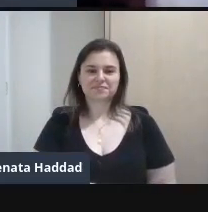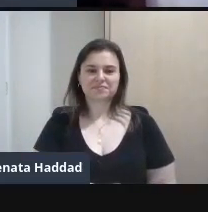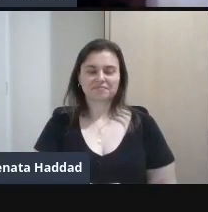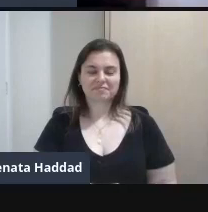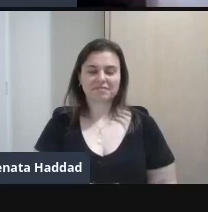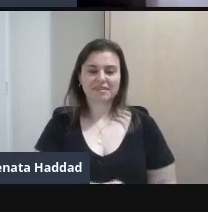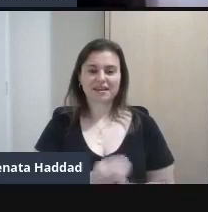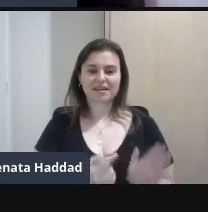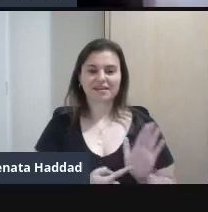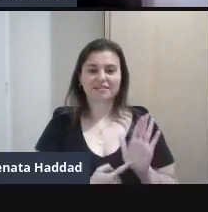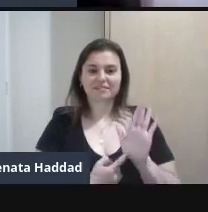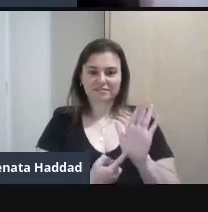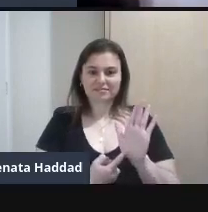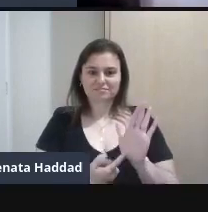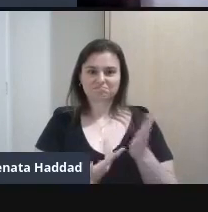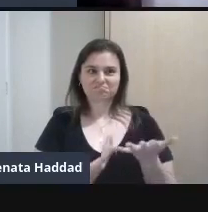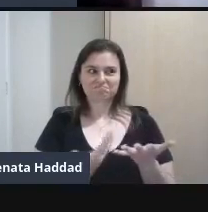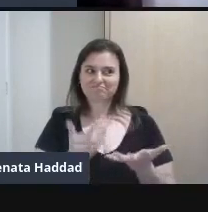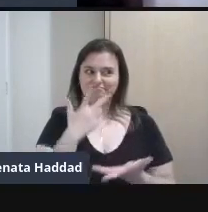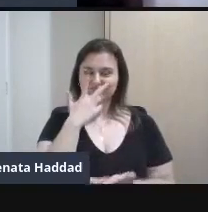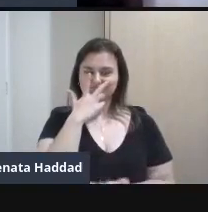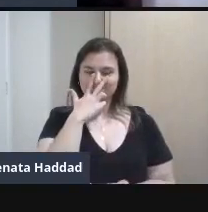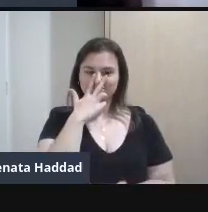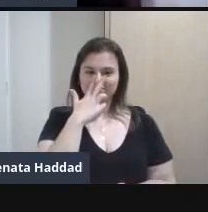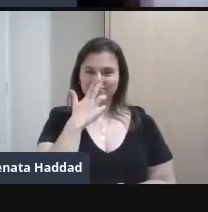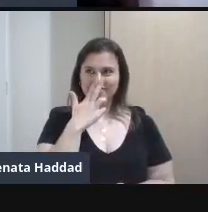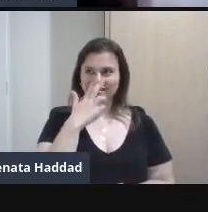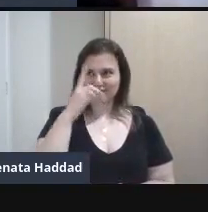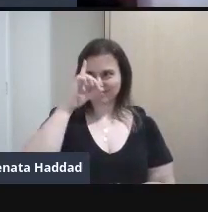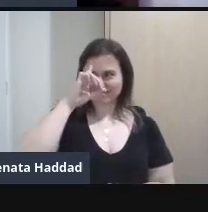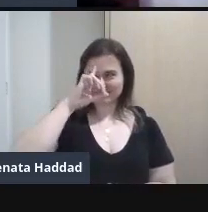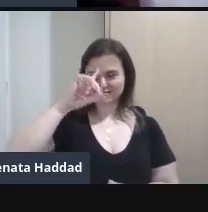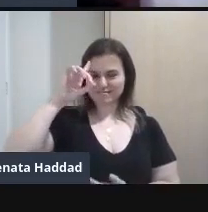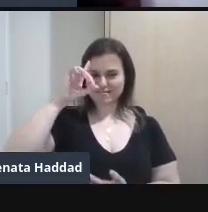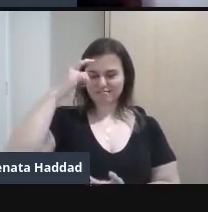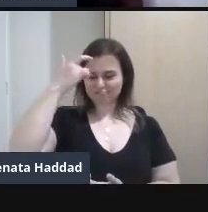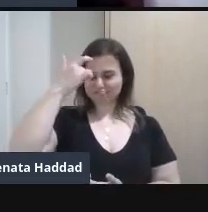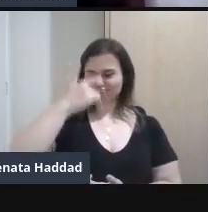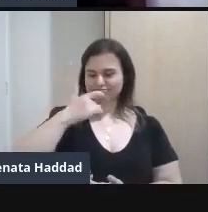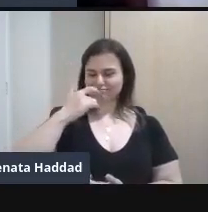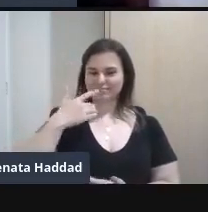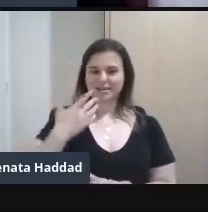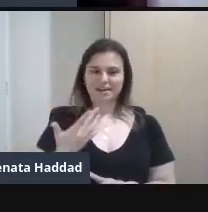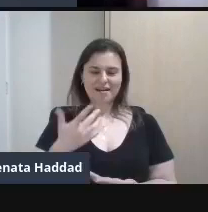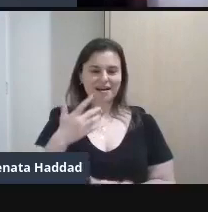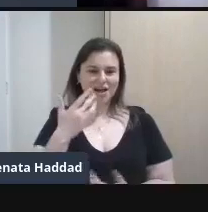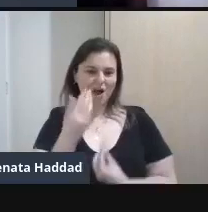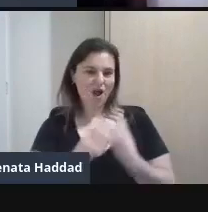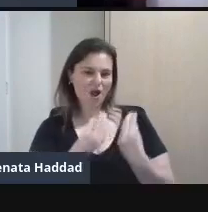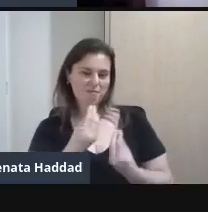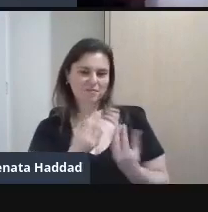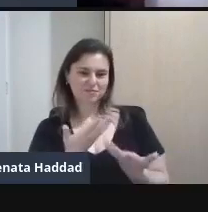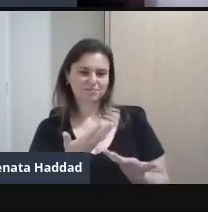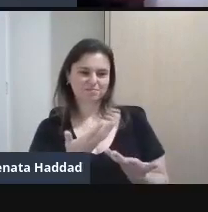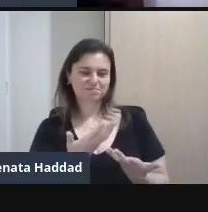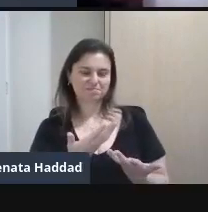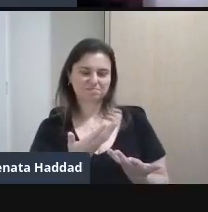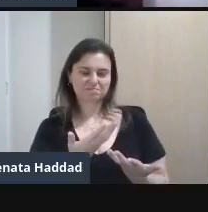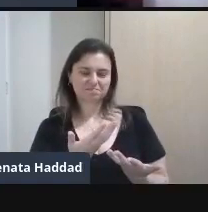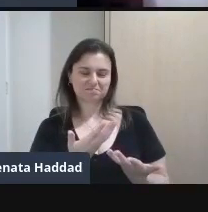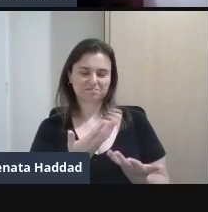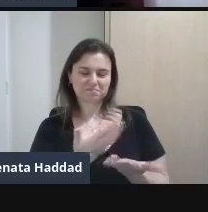Esse endeusamento É uma mulher Que vem realmente De uma classe Social Ali Na